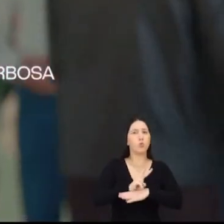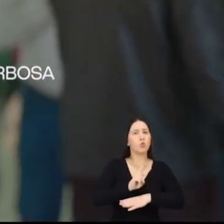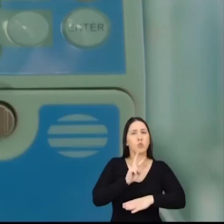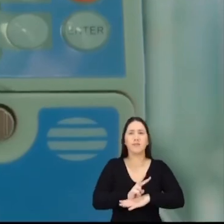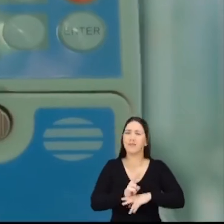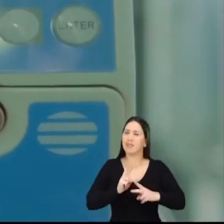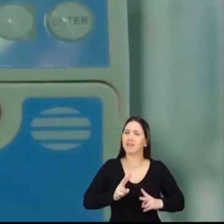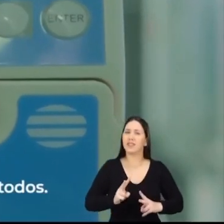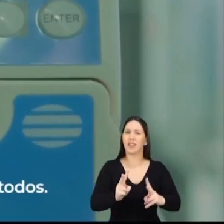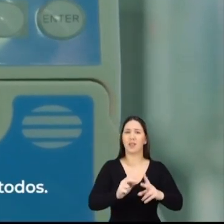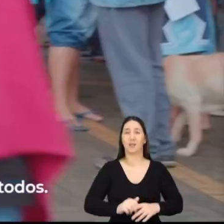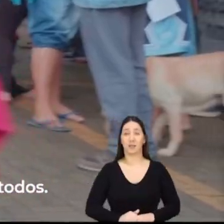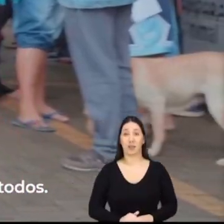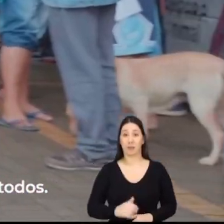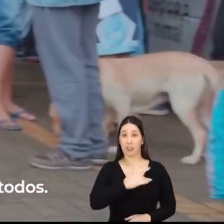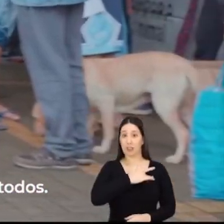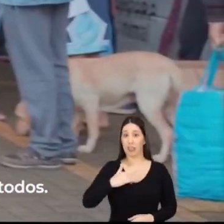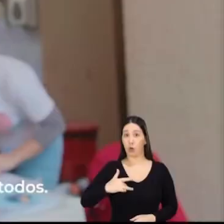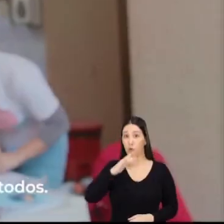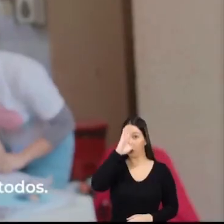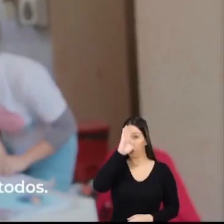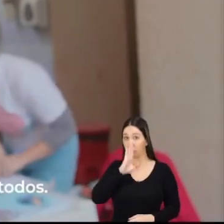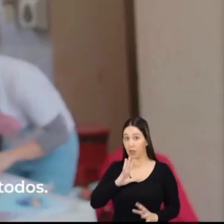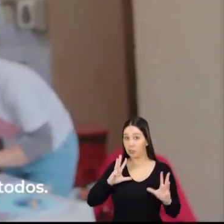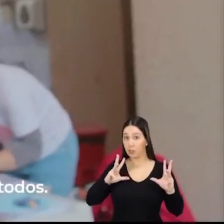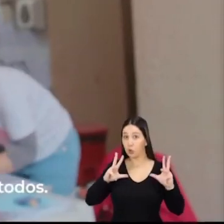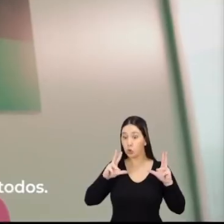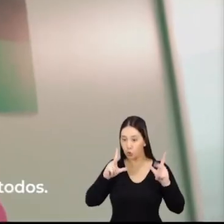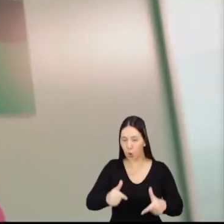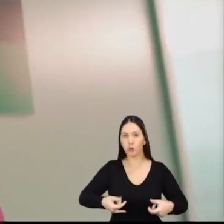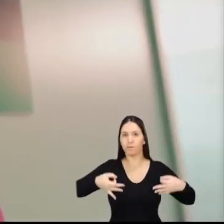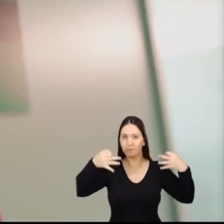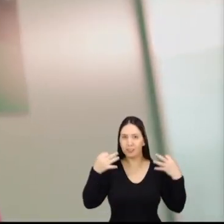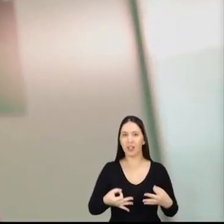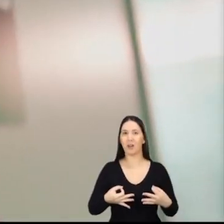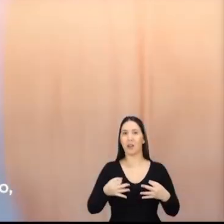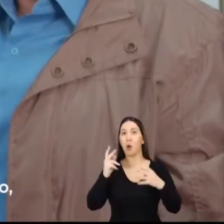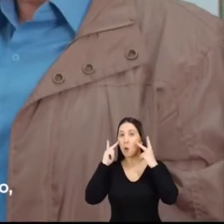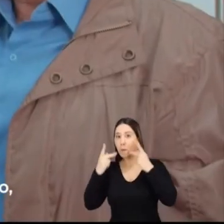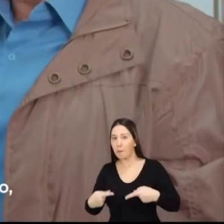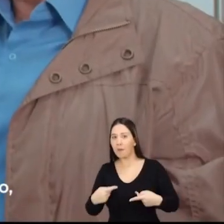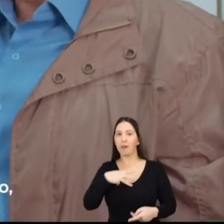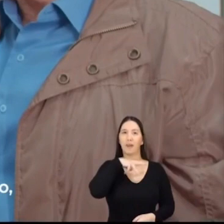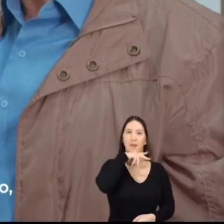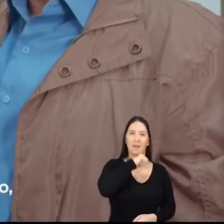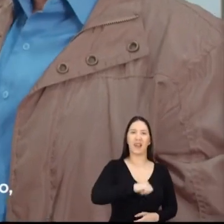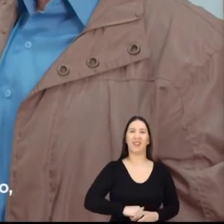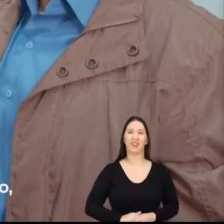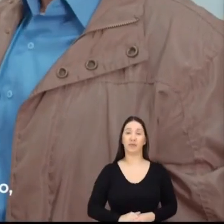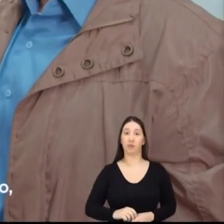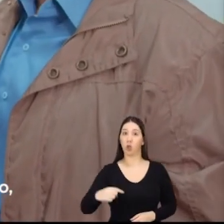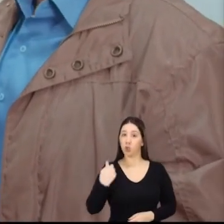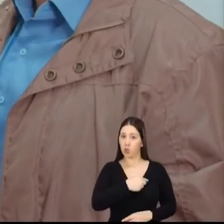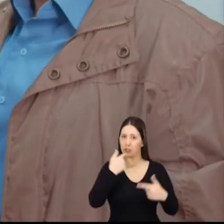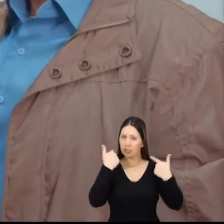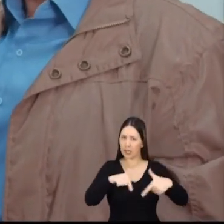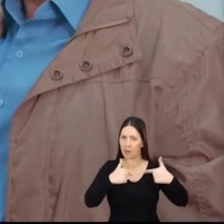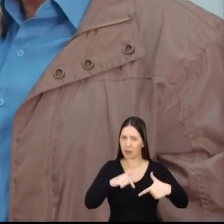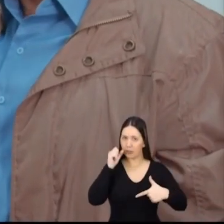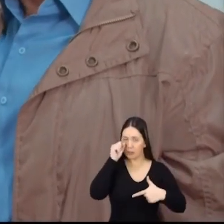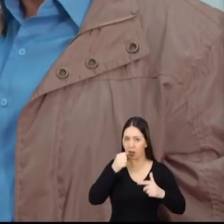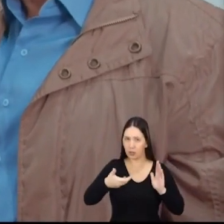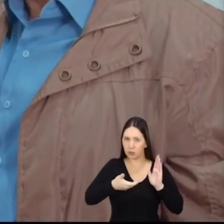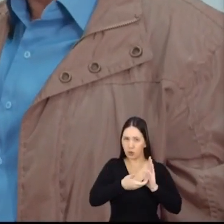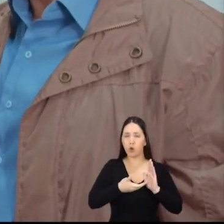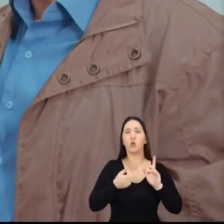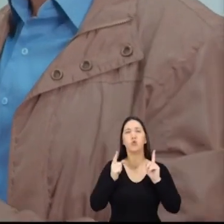proteger, sempre. Saúde pública de qualidade tem que ser para todos, literalmente. Se a gente conseguir chegar lá ao Senado, a